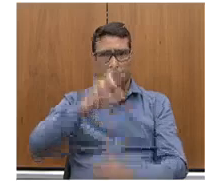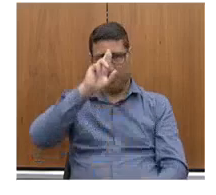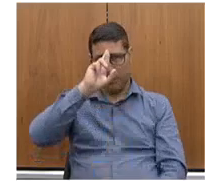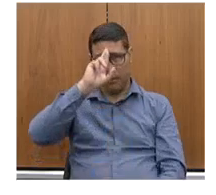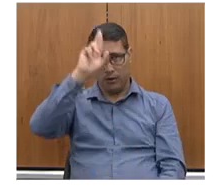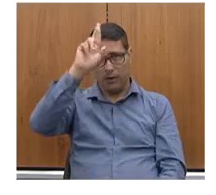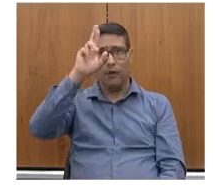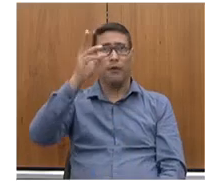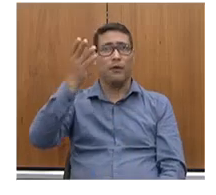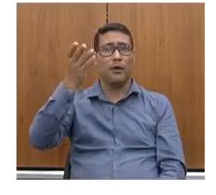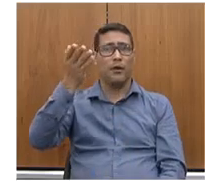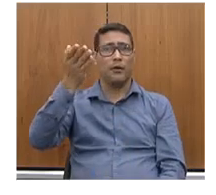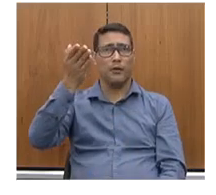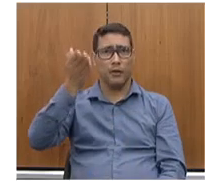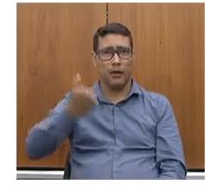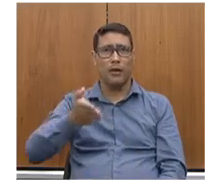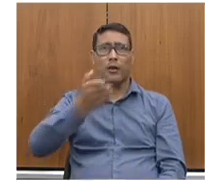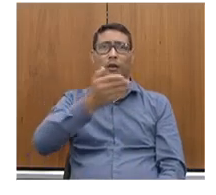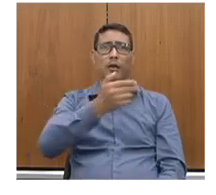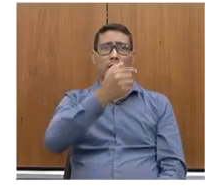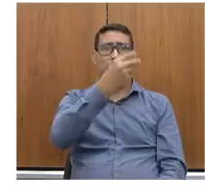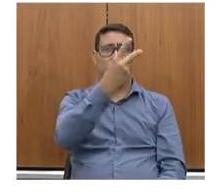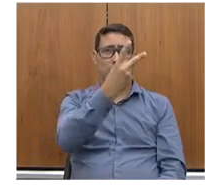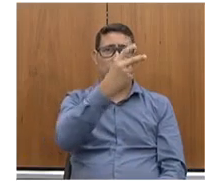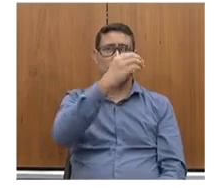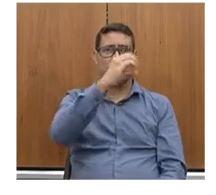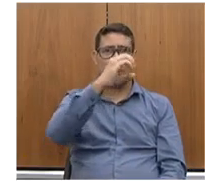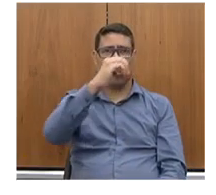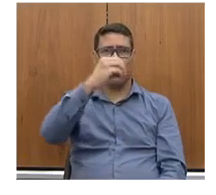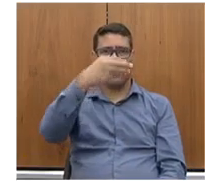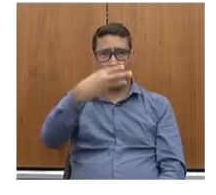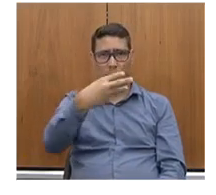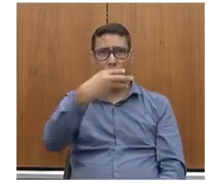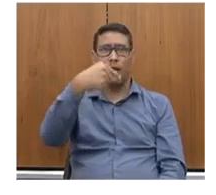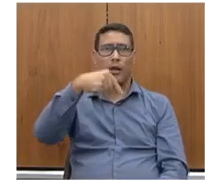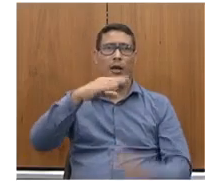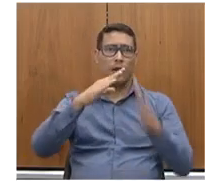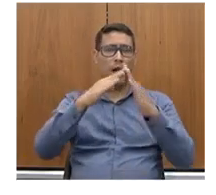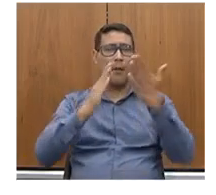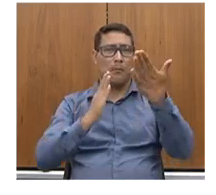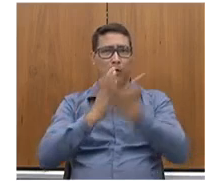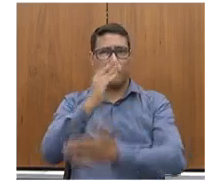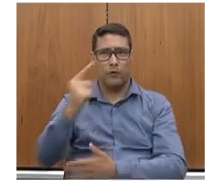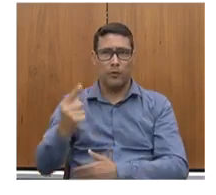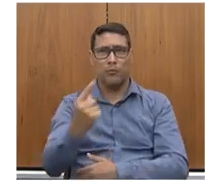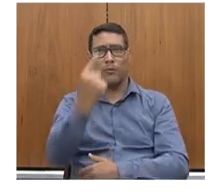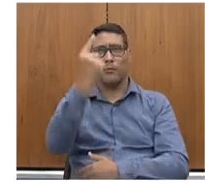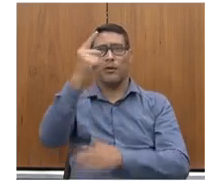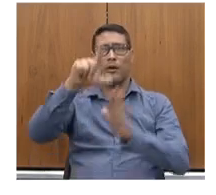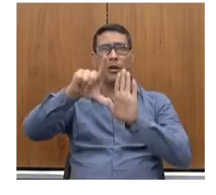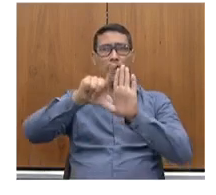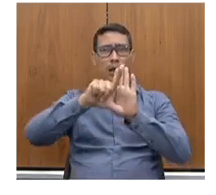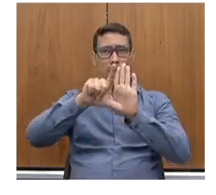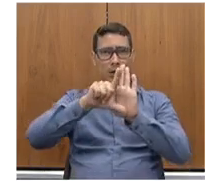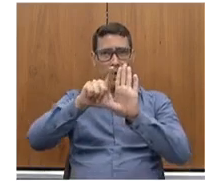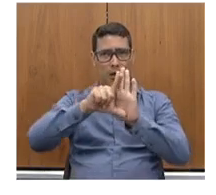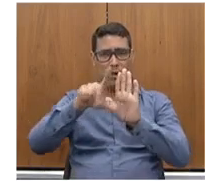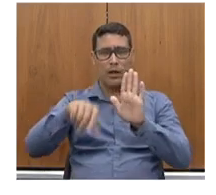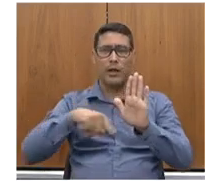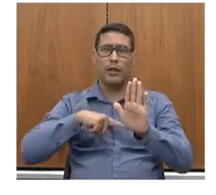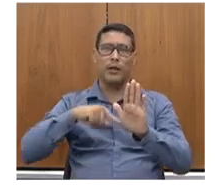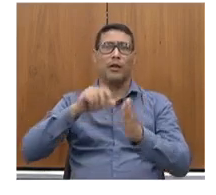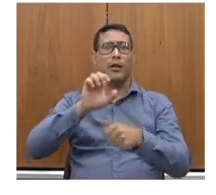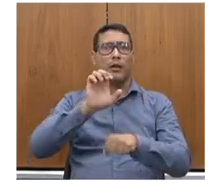concessões. em 2003, essa casa aprovou a primeira lei de concessões estaduais,